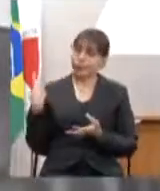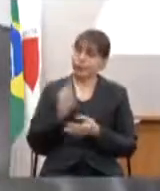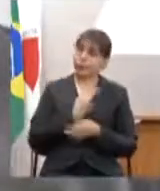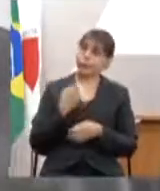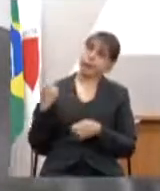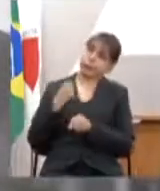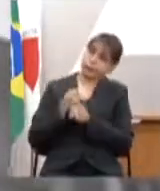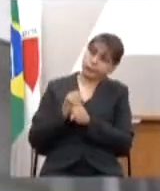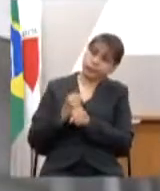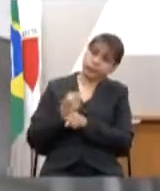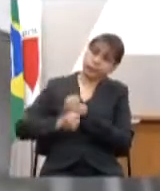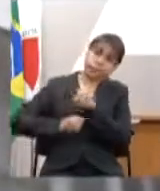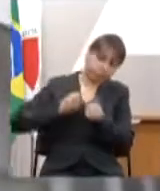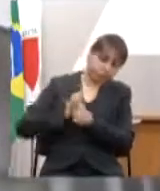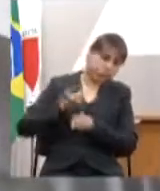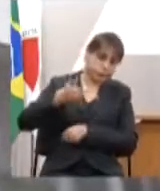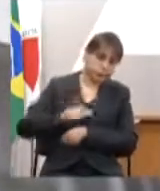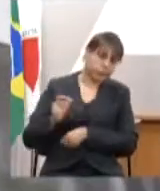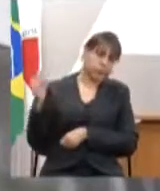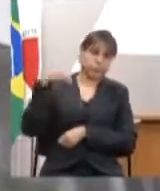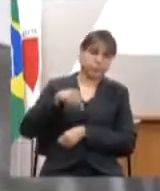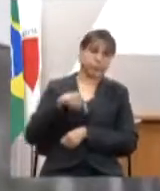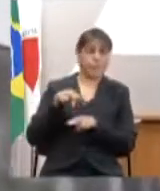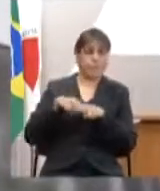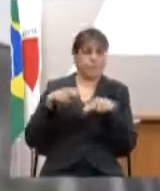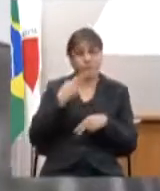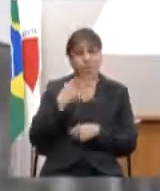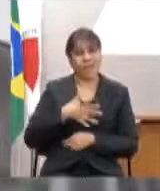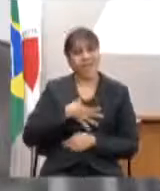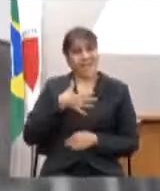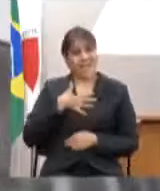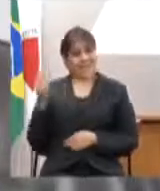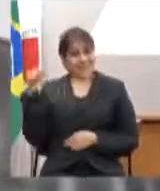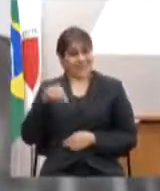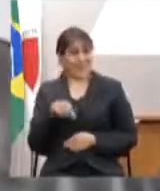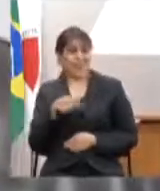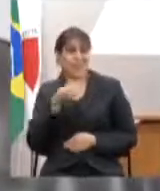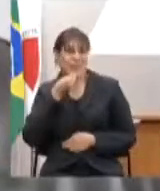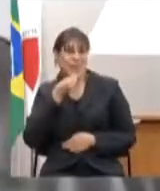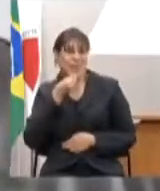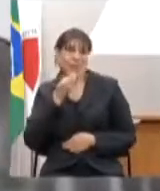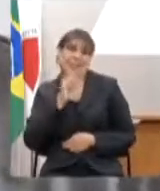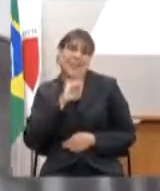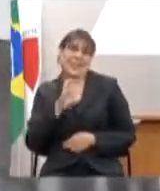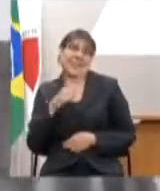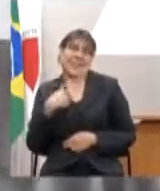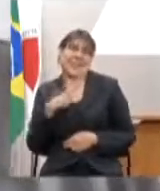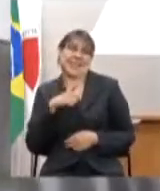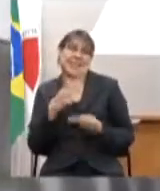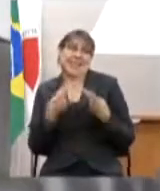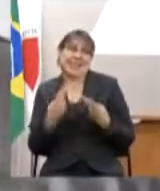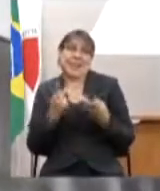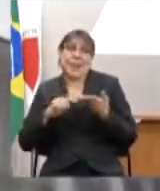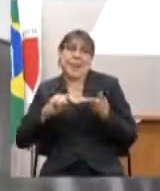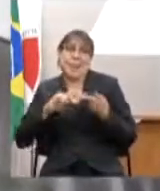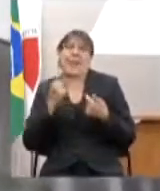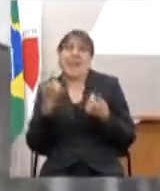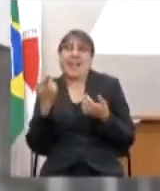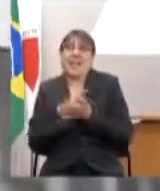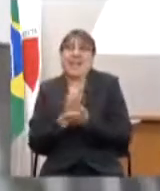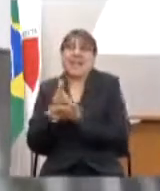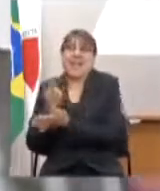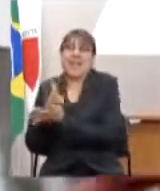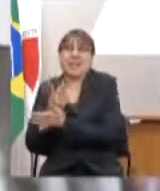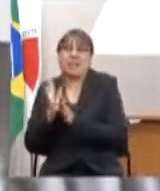isso eu disse no início que não é um prazer estar aqui com vocês poderia ser se eu estivesse aqui para falar do que foi feito e